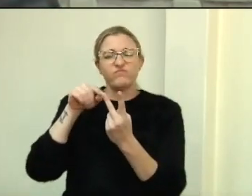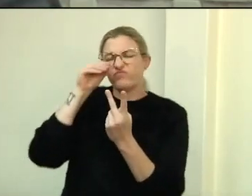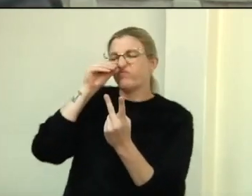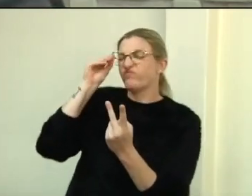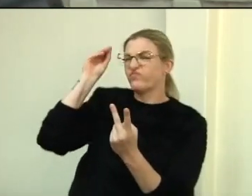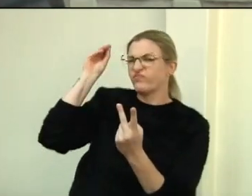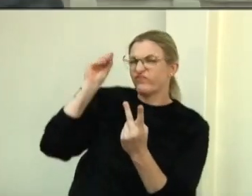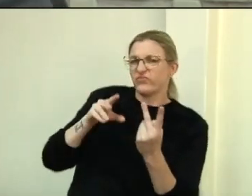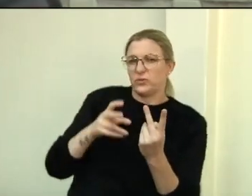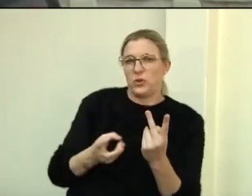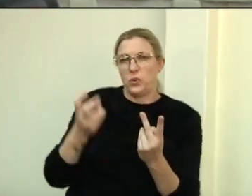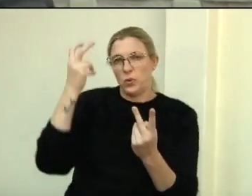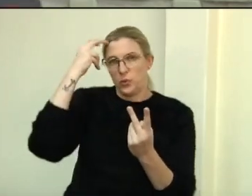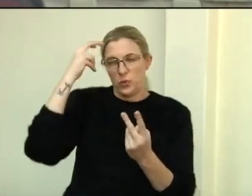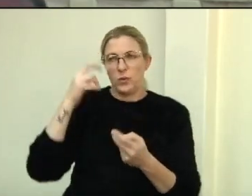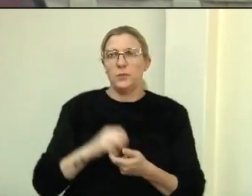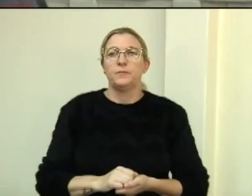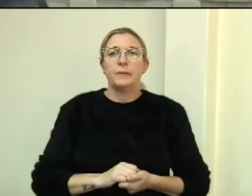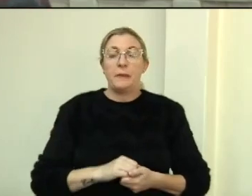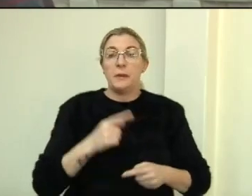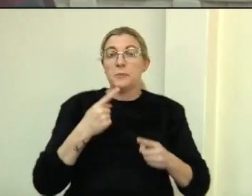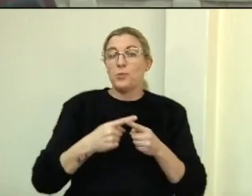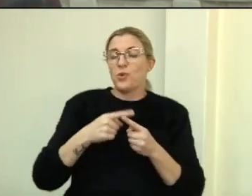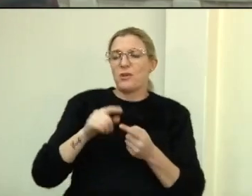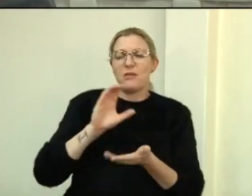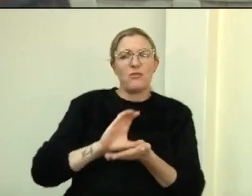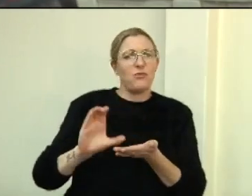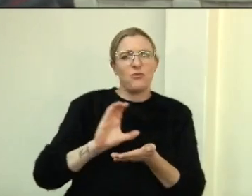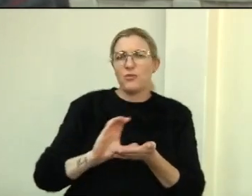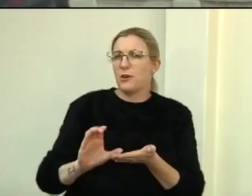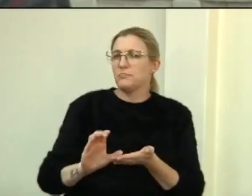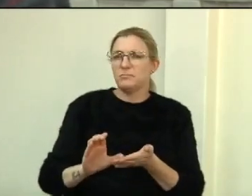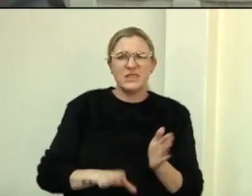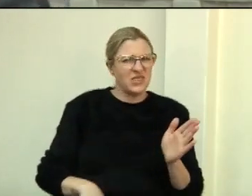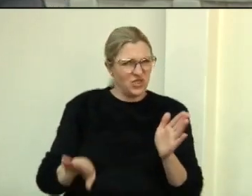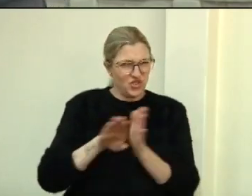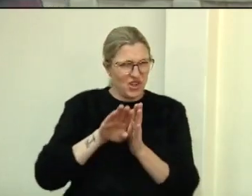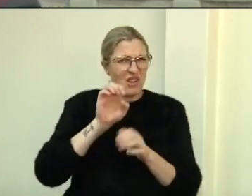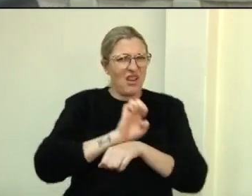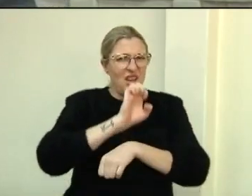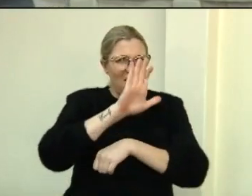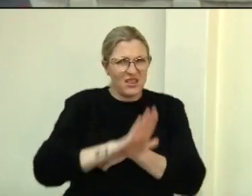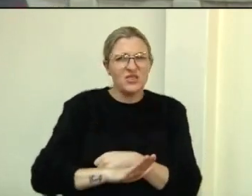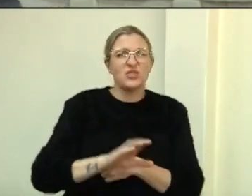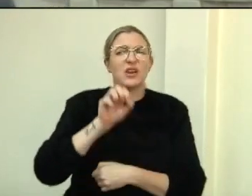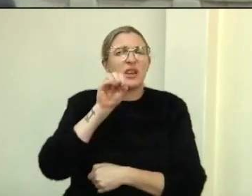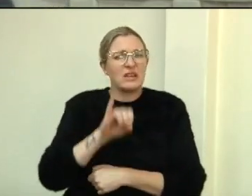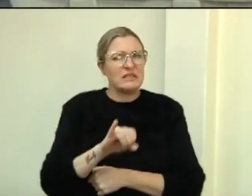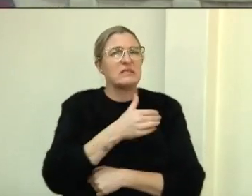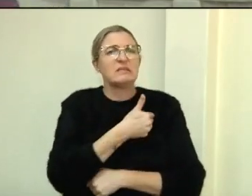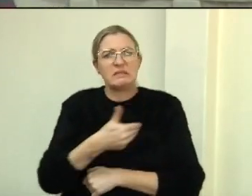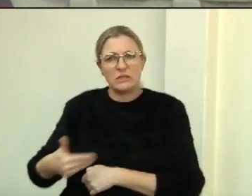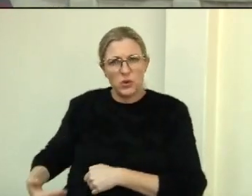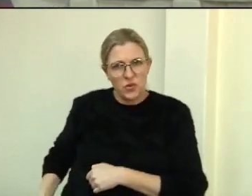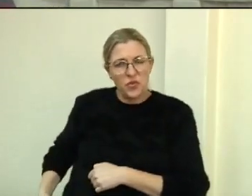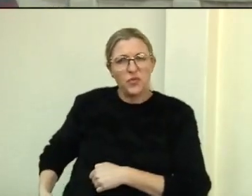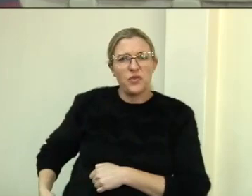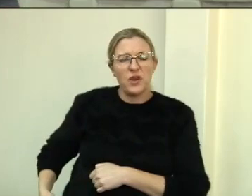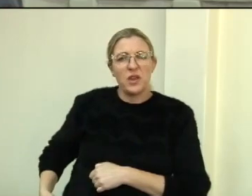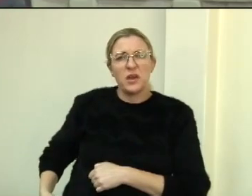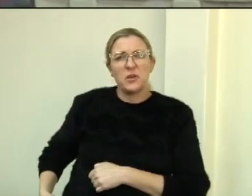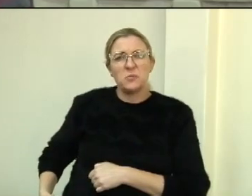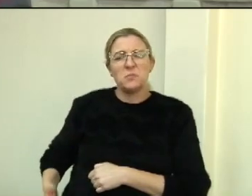Porque esses recursos não eram para vir ao município se ganhasse o governo que estava até 31 de dezembro.